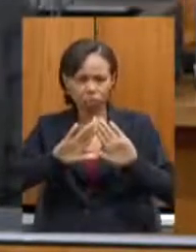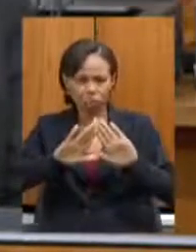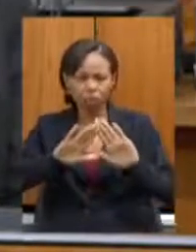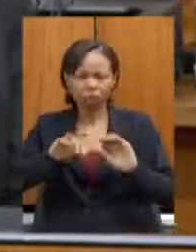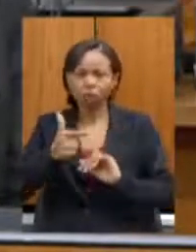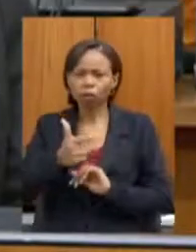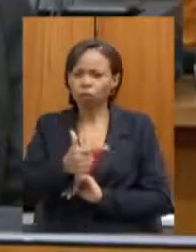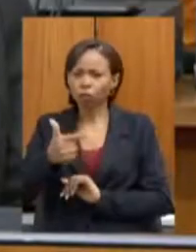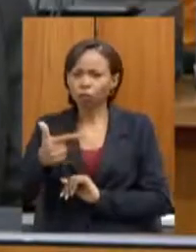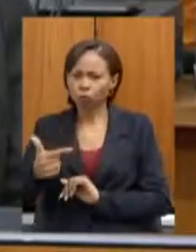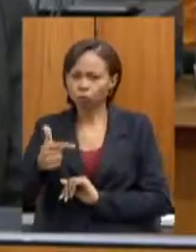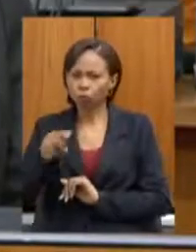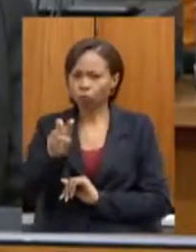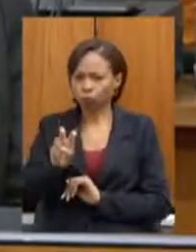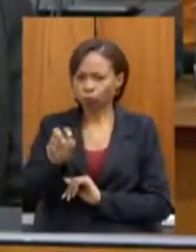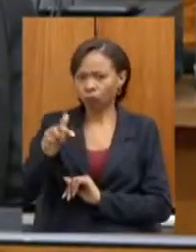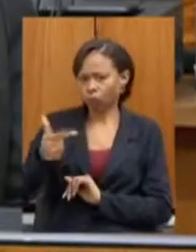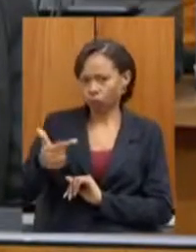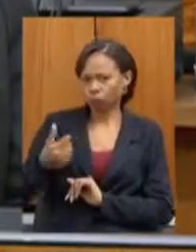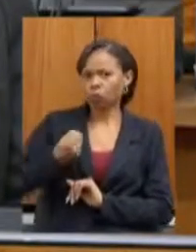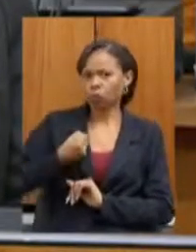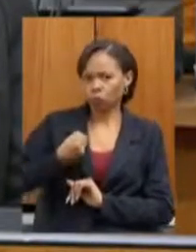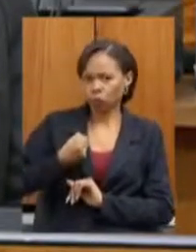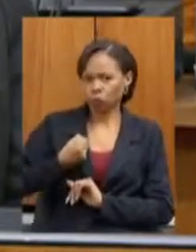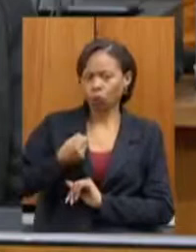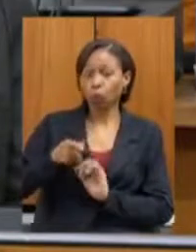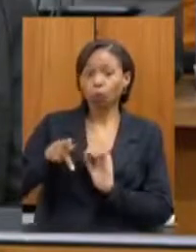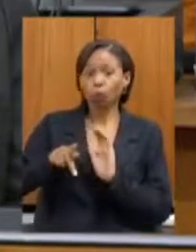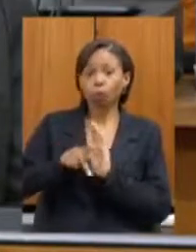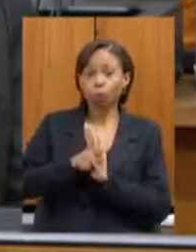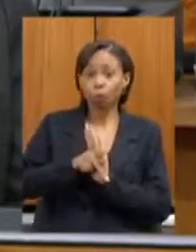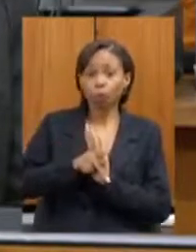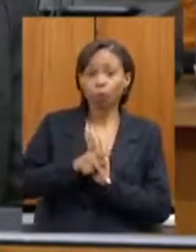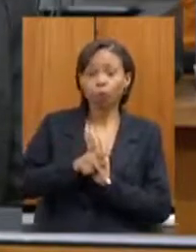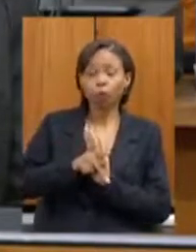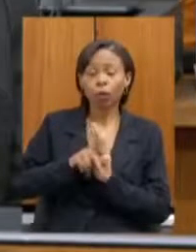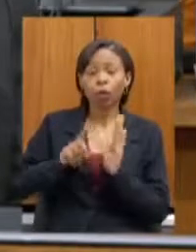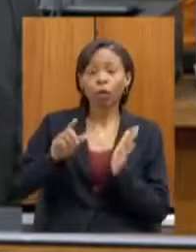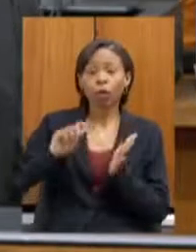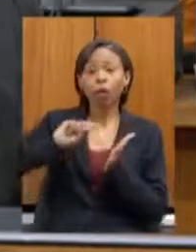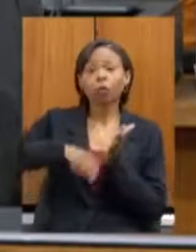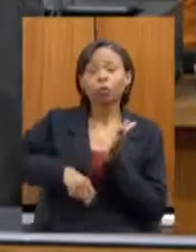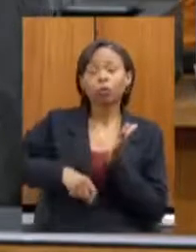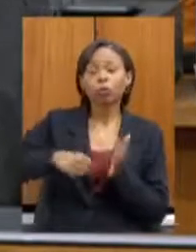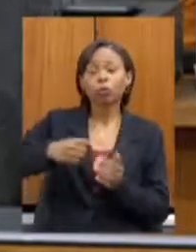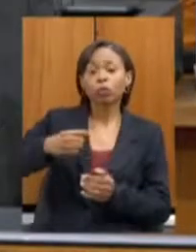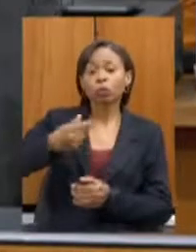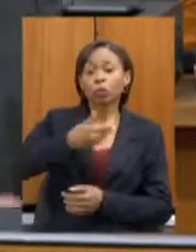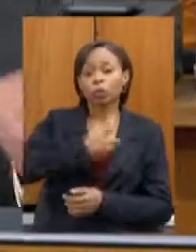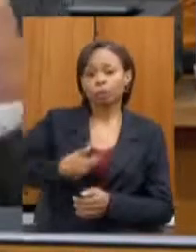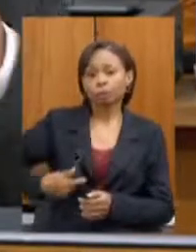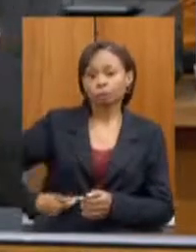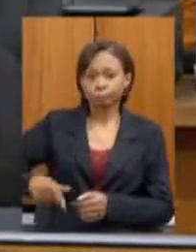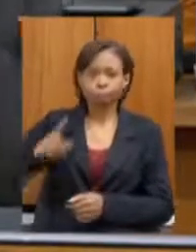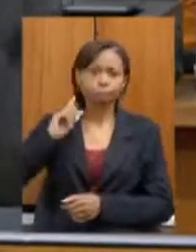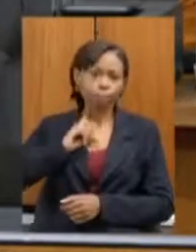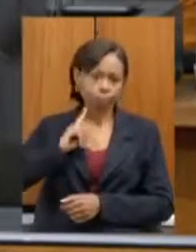2252, de autoria do governo do Estado, que trata sobre algumas